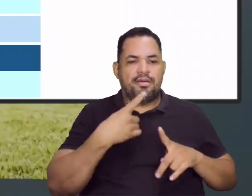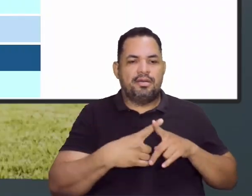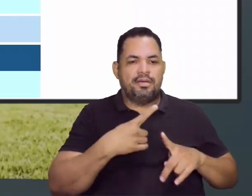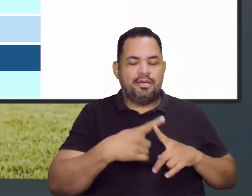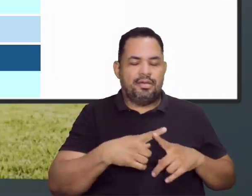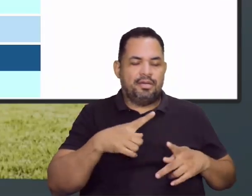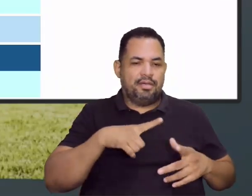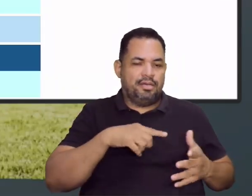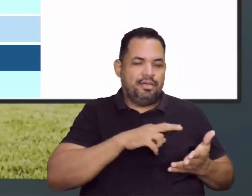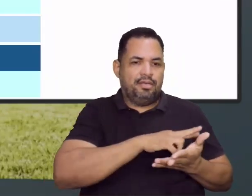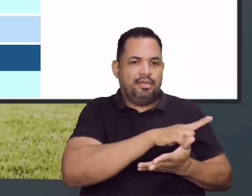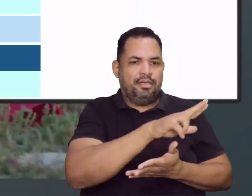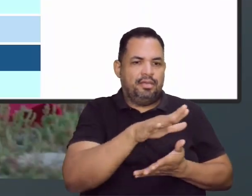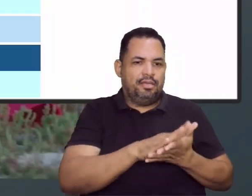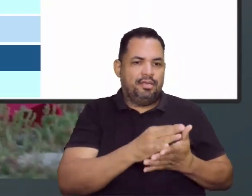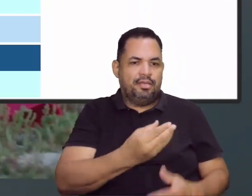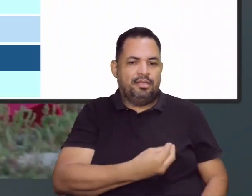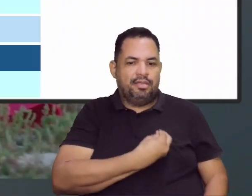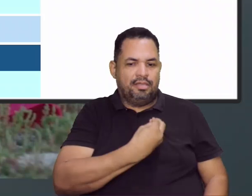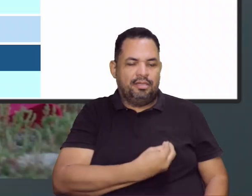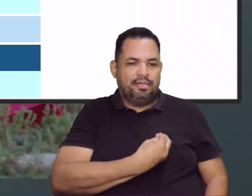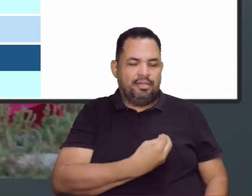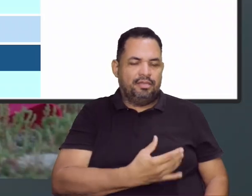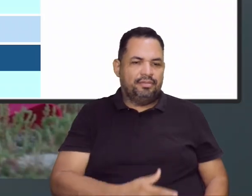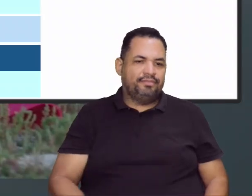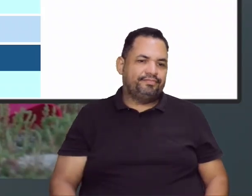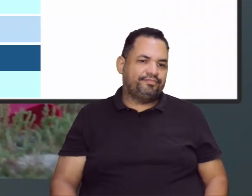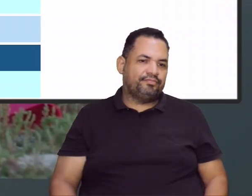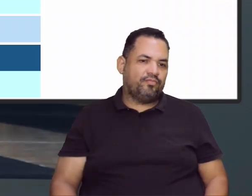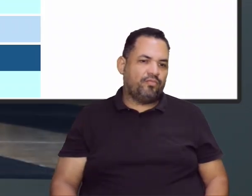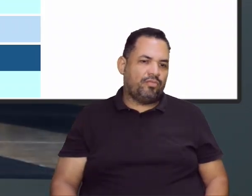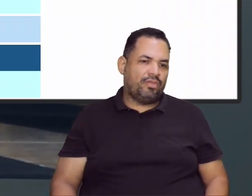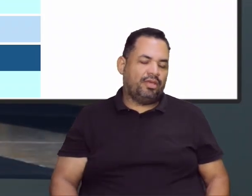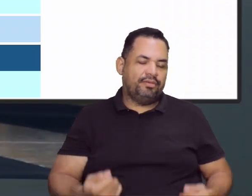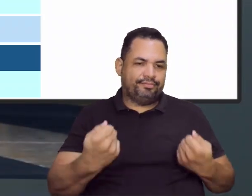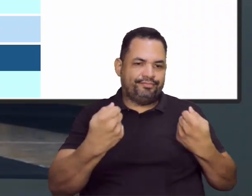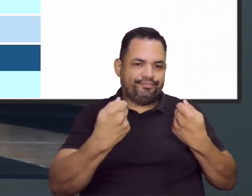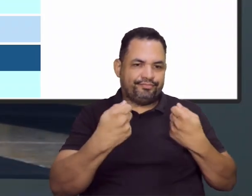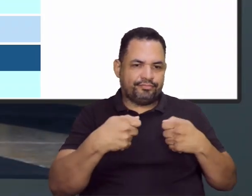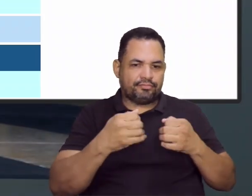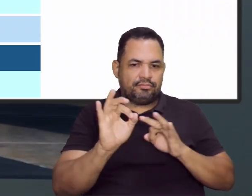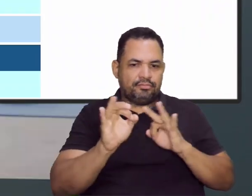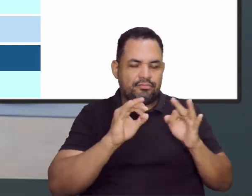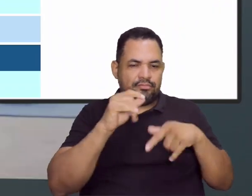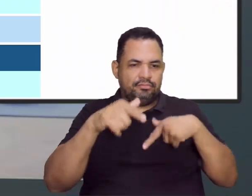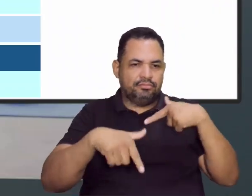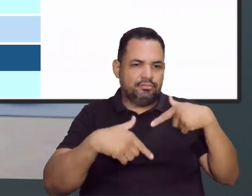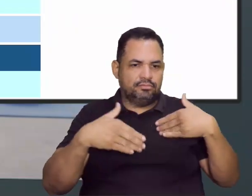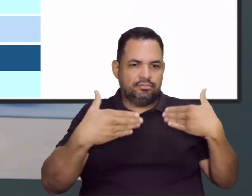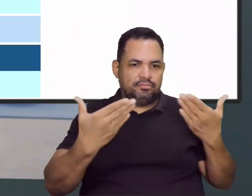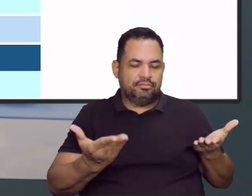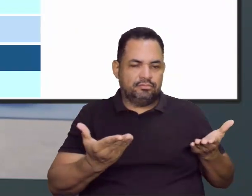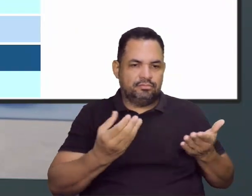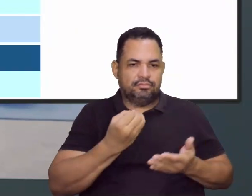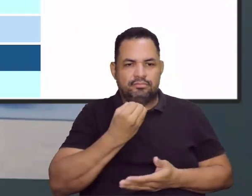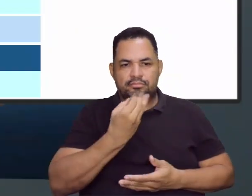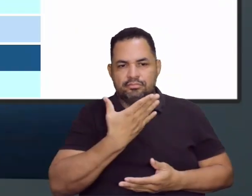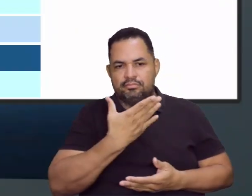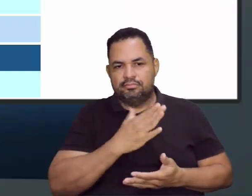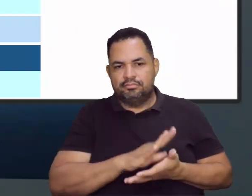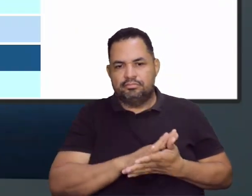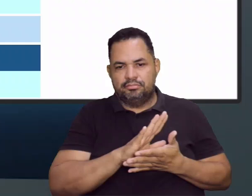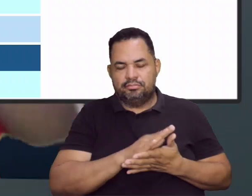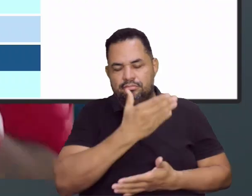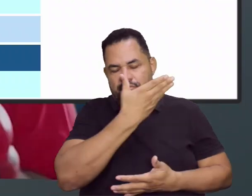tem aí diversas vivências, diversas valências, competências que são trabalhadas. E quando bem trabalhadas, vão